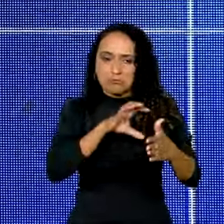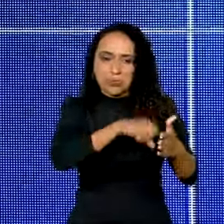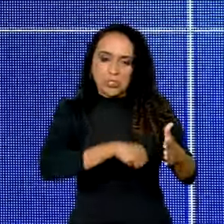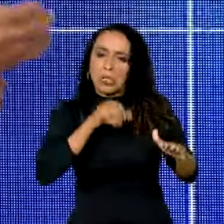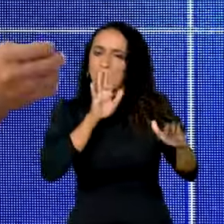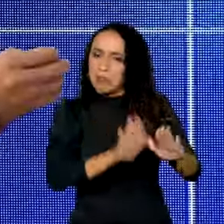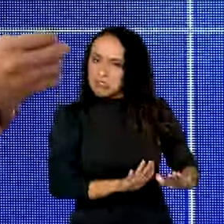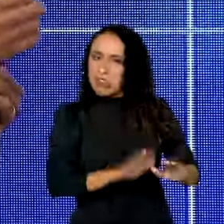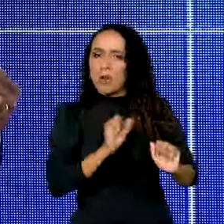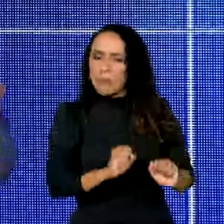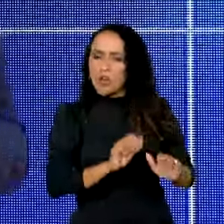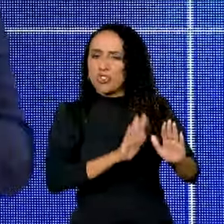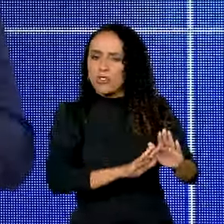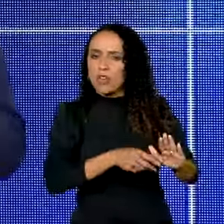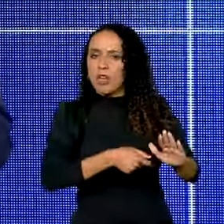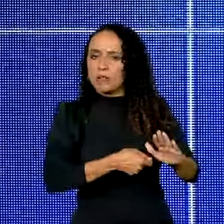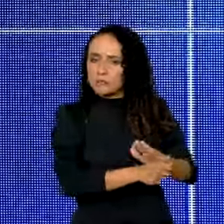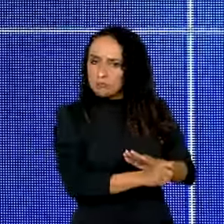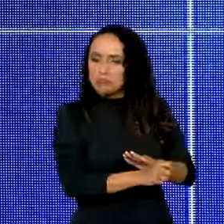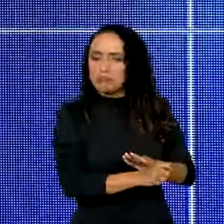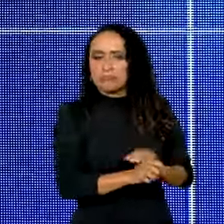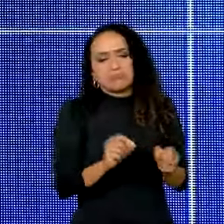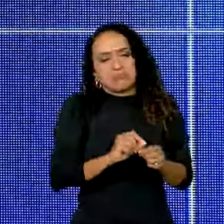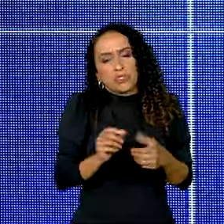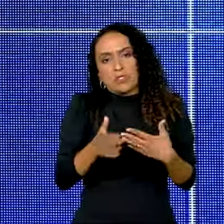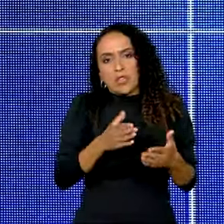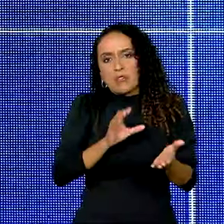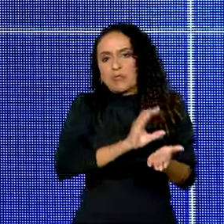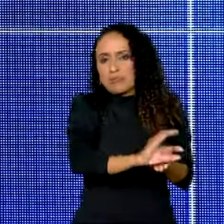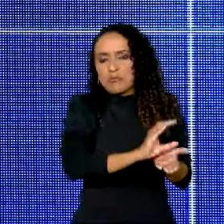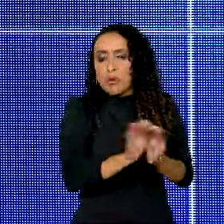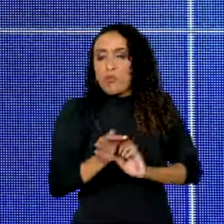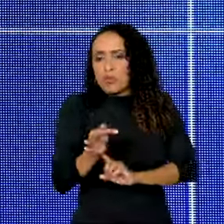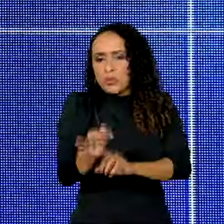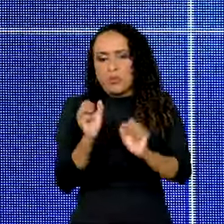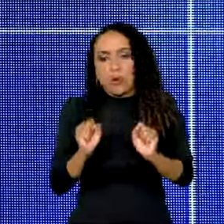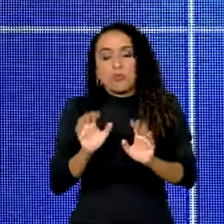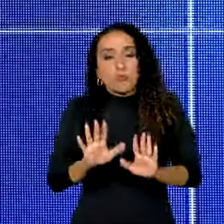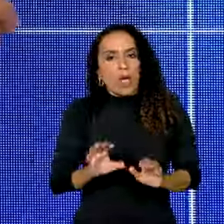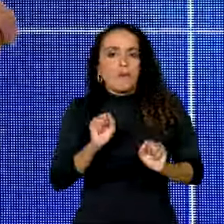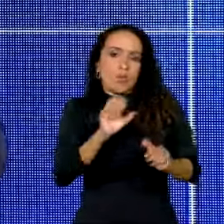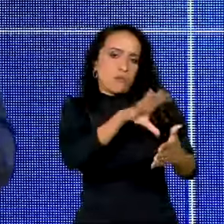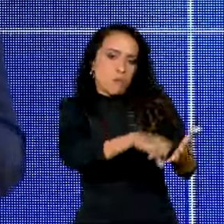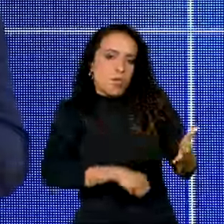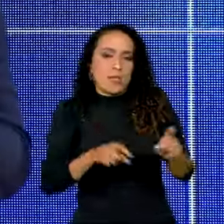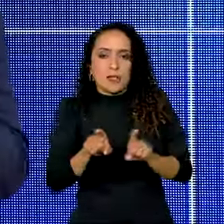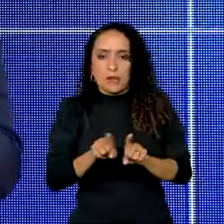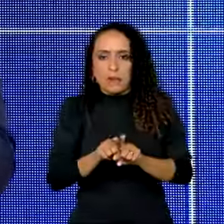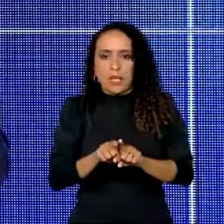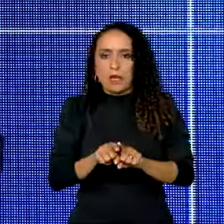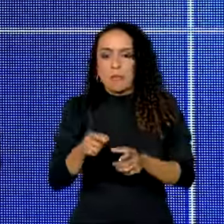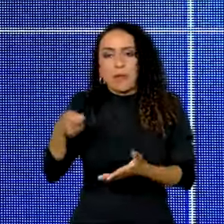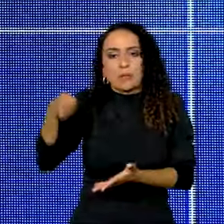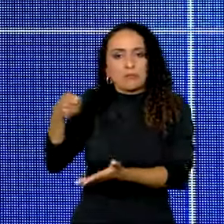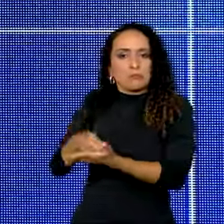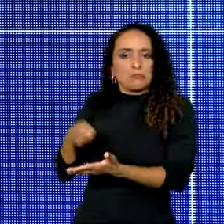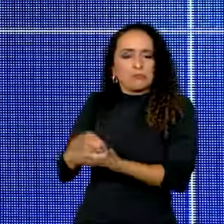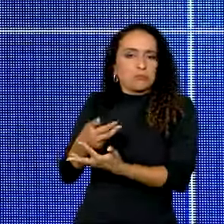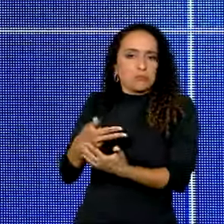quiser deixar lá rendendo ou fazer algum investimento futuro, ele pode, mas a pode sacar para cumprir